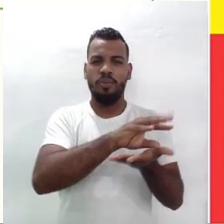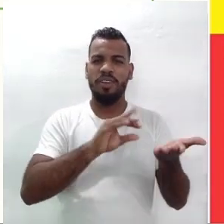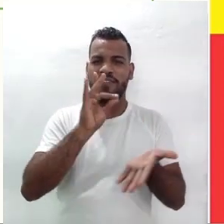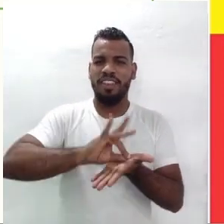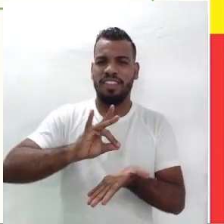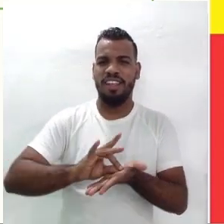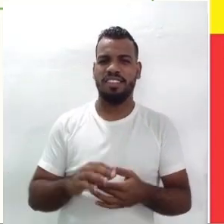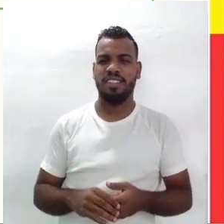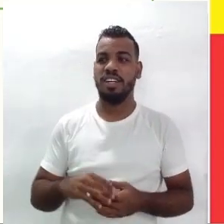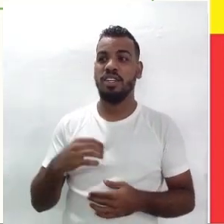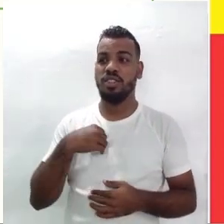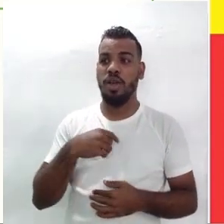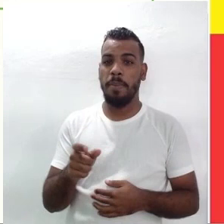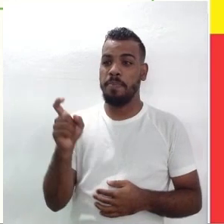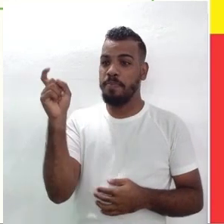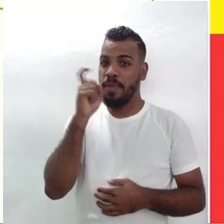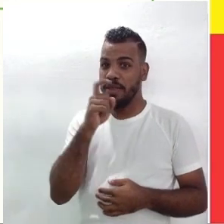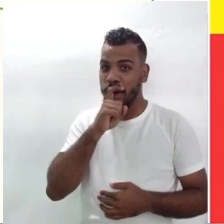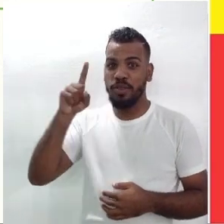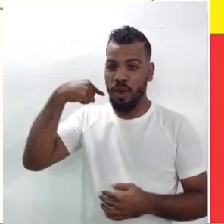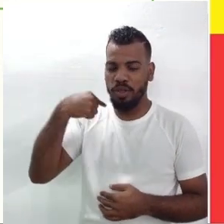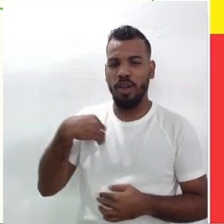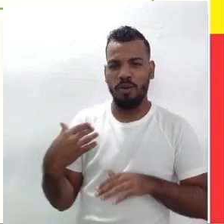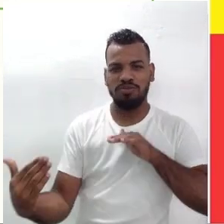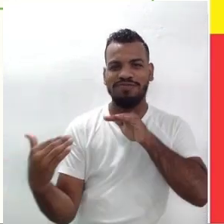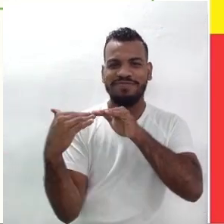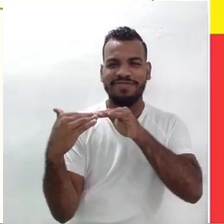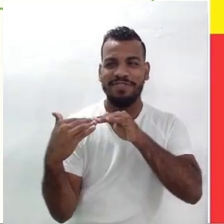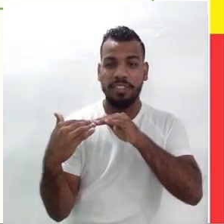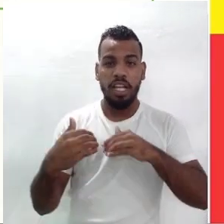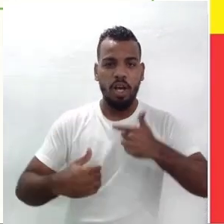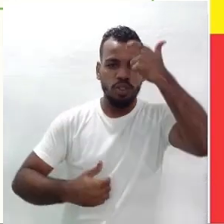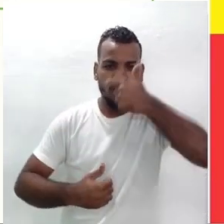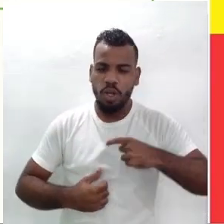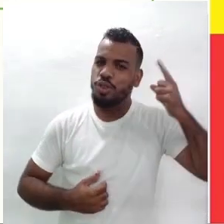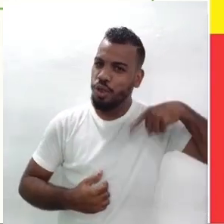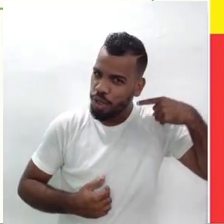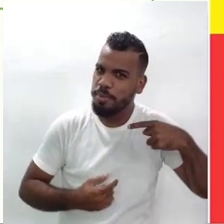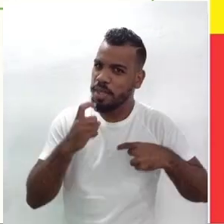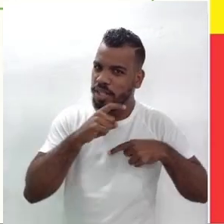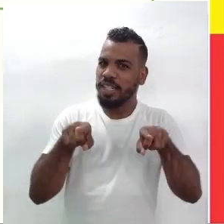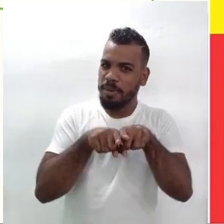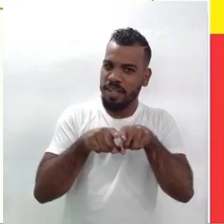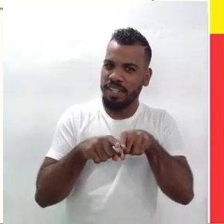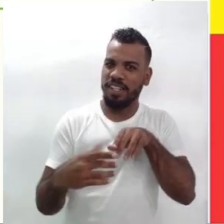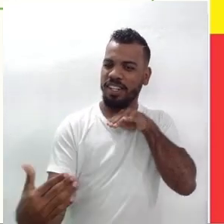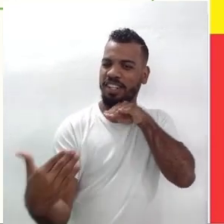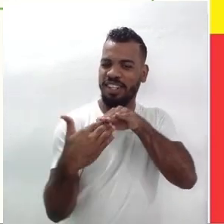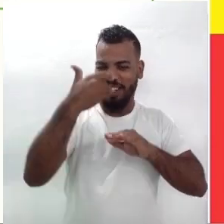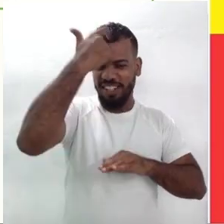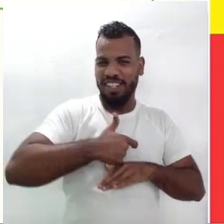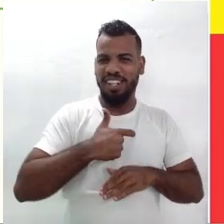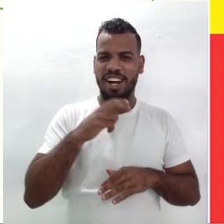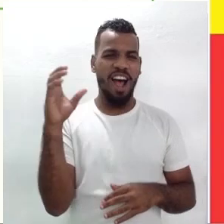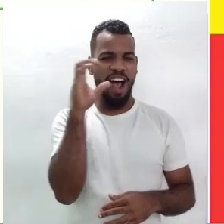tenho simpatia, estou mentiroso, e doido. Como eu sou do ramo, identifico mentiroso logo.